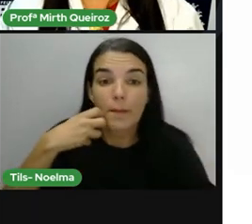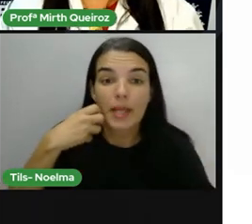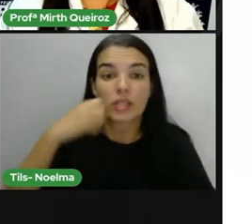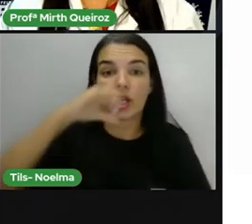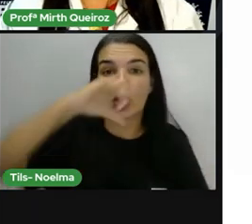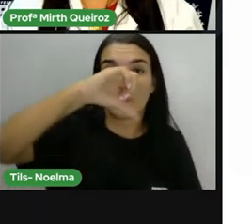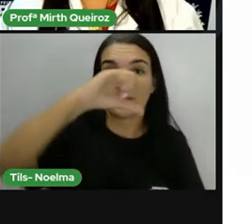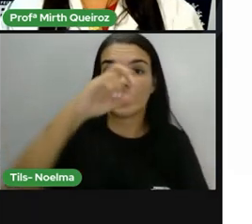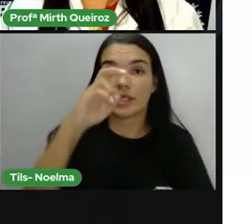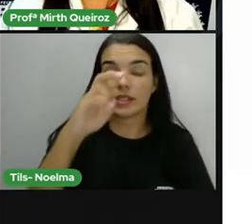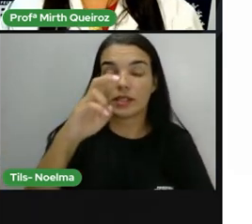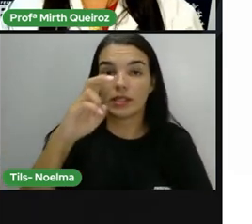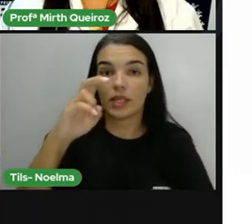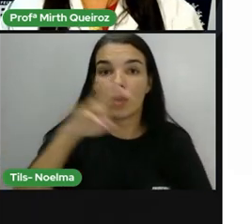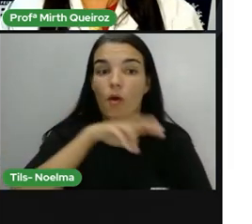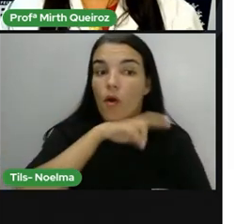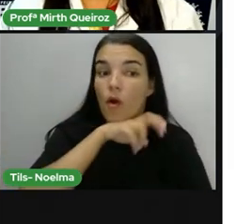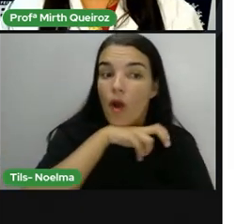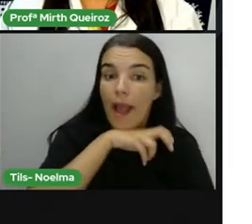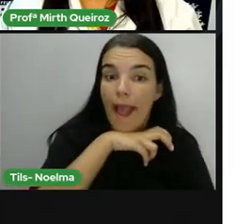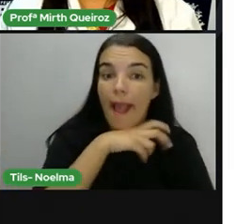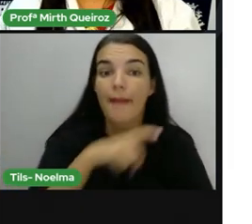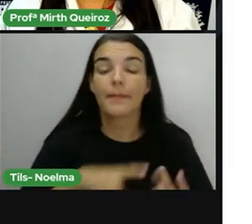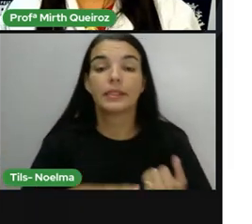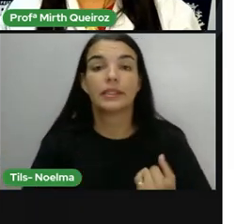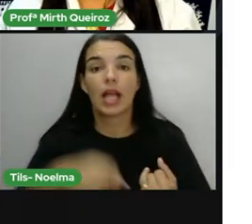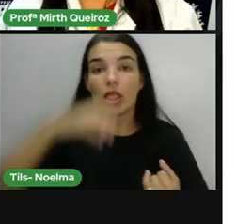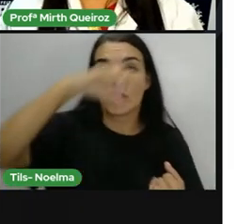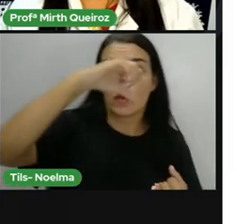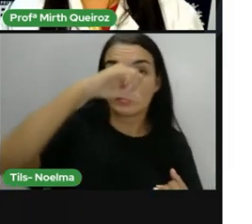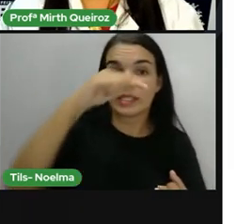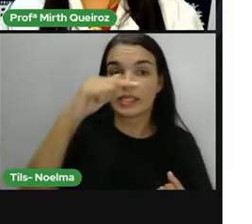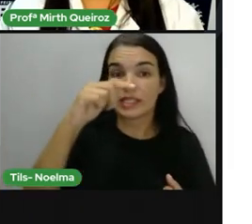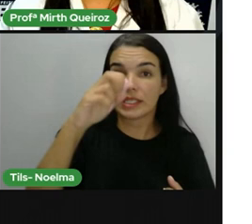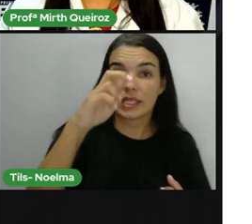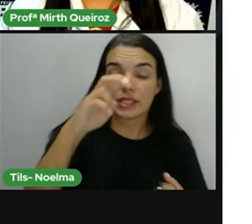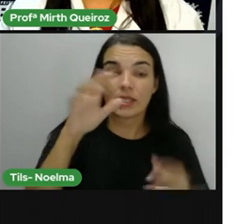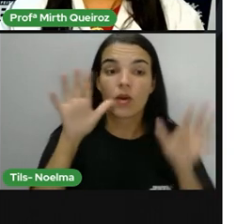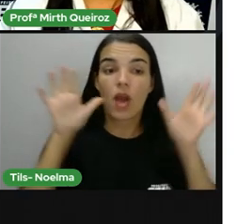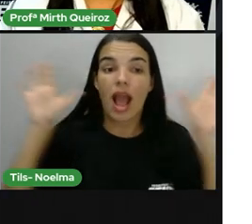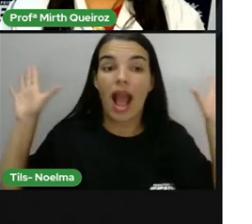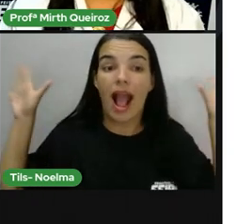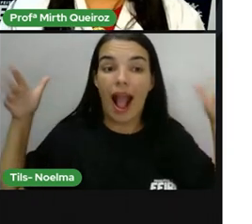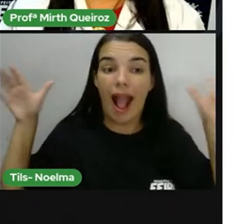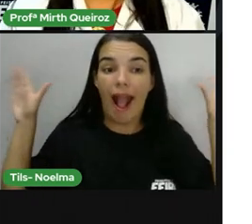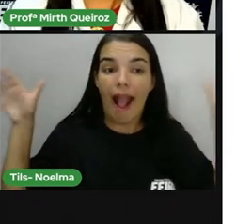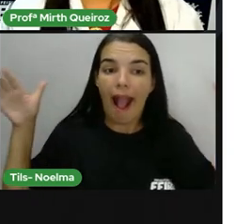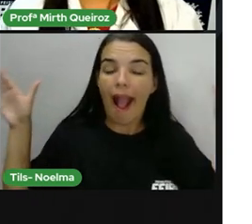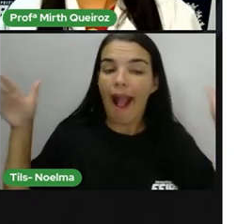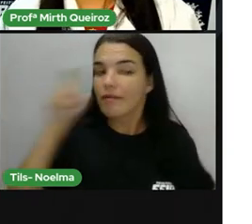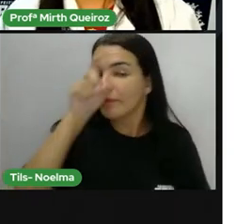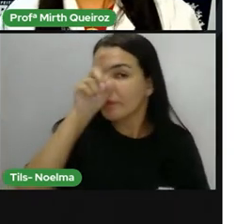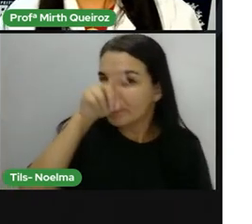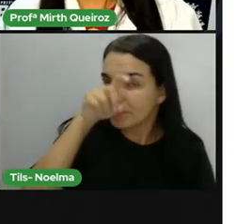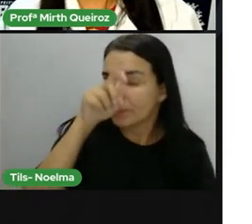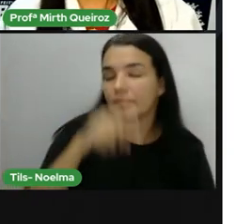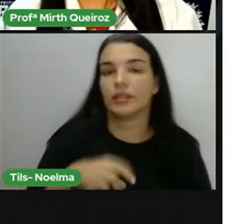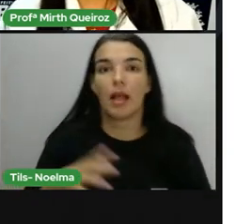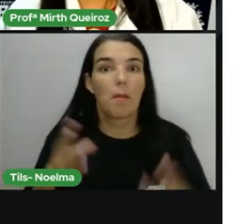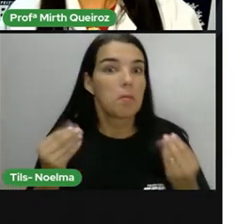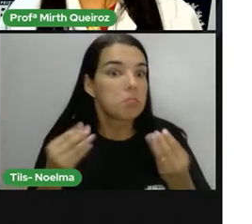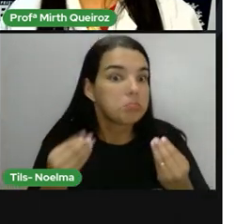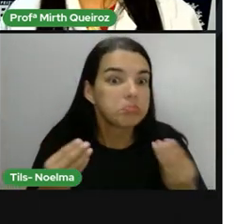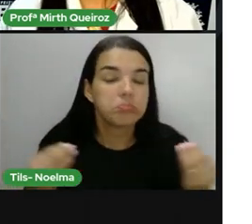Isso que a gente está falando aqui são os que já estão catalogados. Existem ainda animais, tanto animais quanto